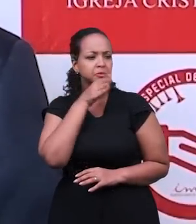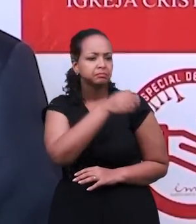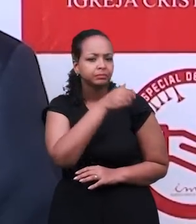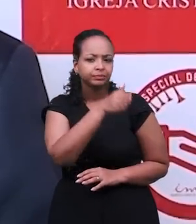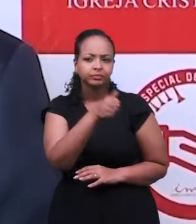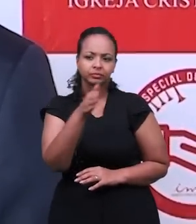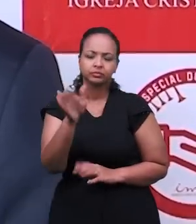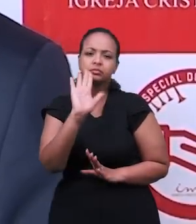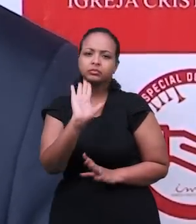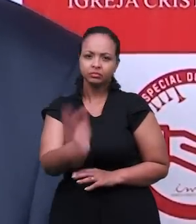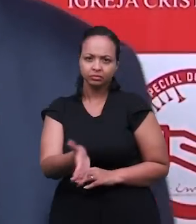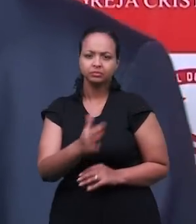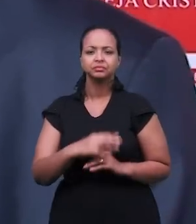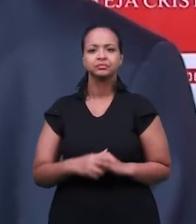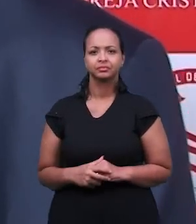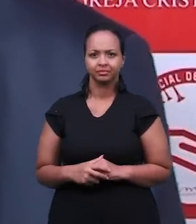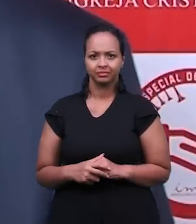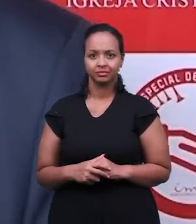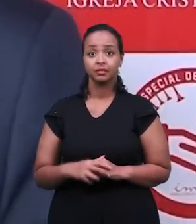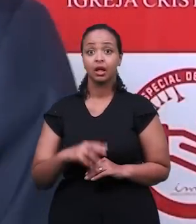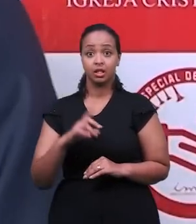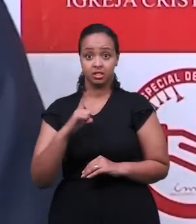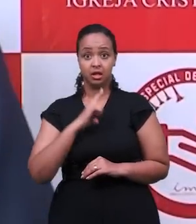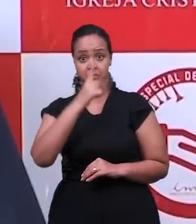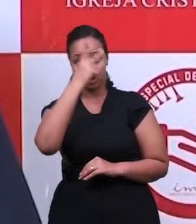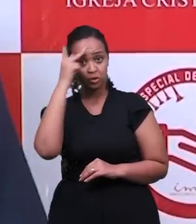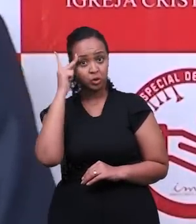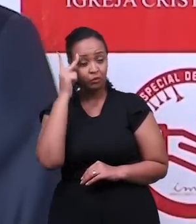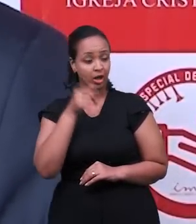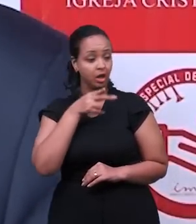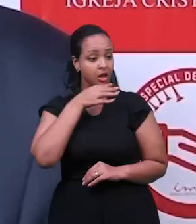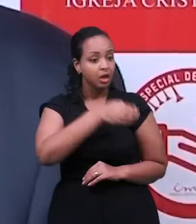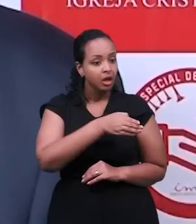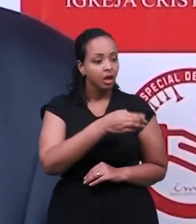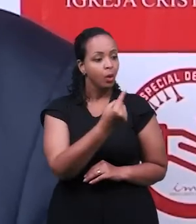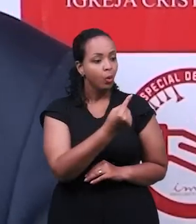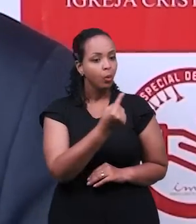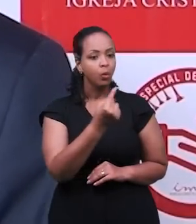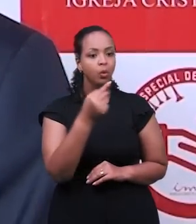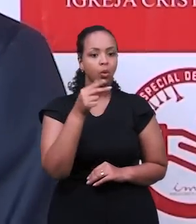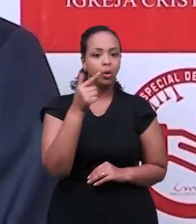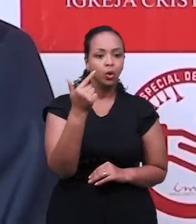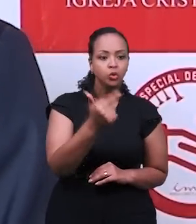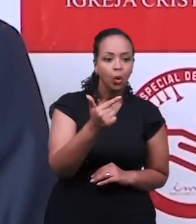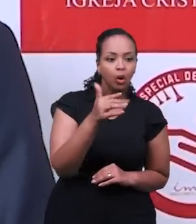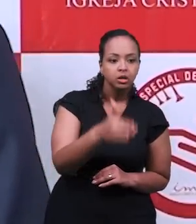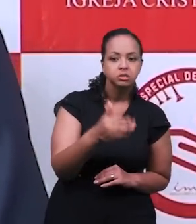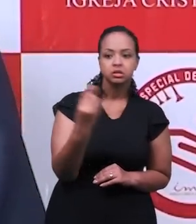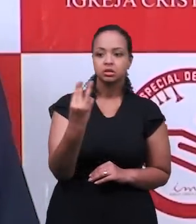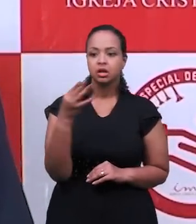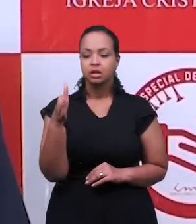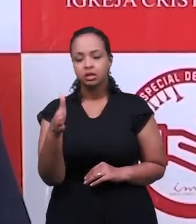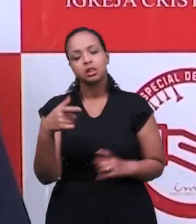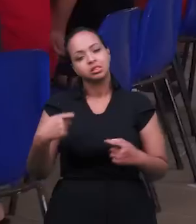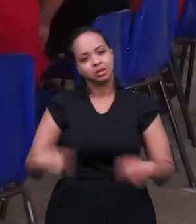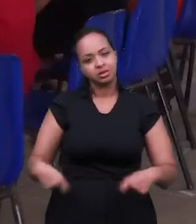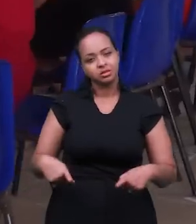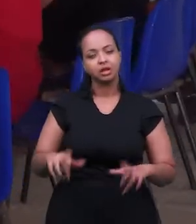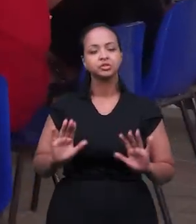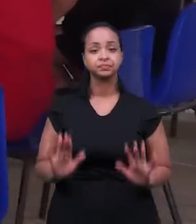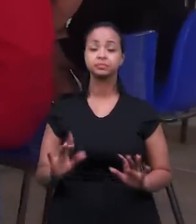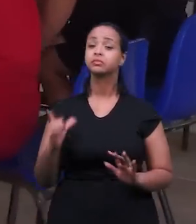os seguros que vão ser. Mas tem gente que vai atender em três lugares diferentes. falei, a gente escolheu o primeiro, agora o outro, não vai necessitar.